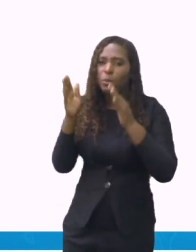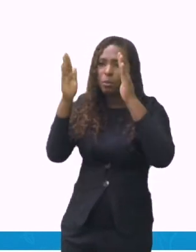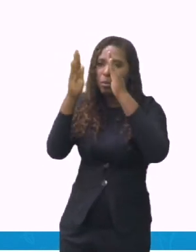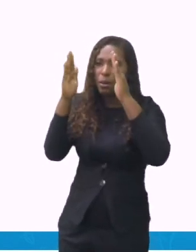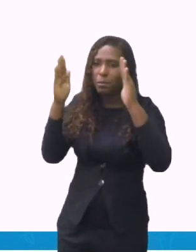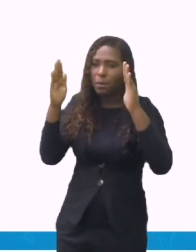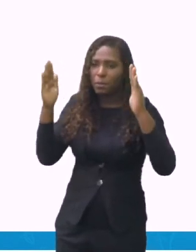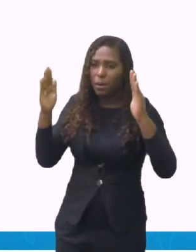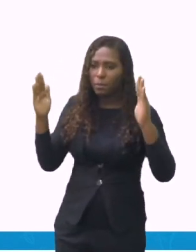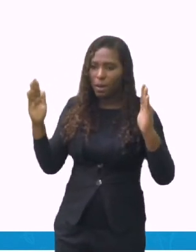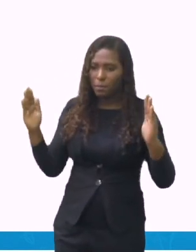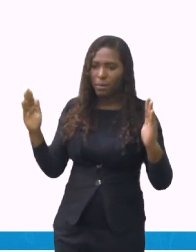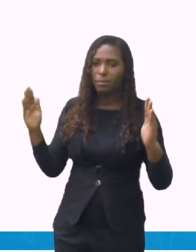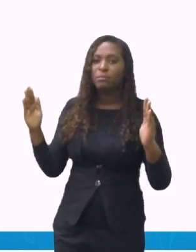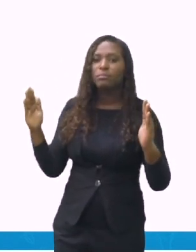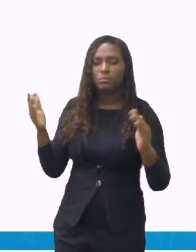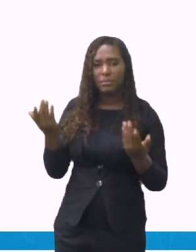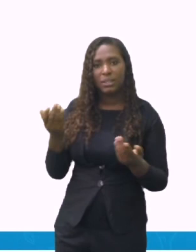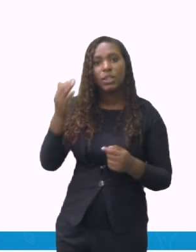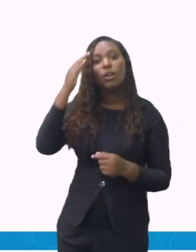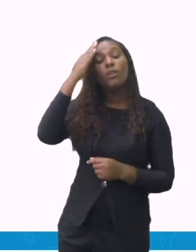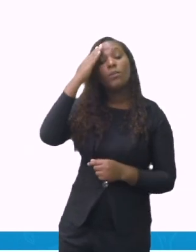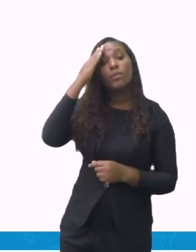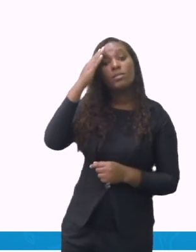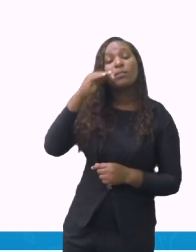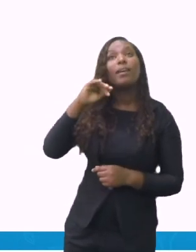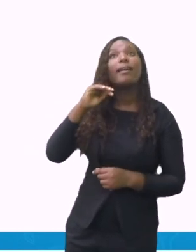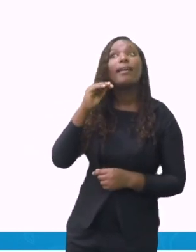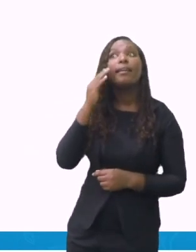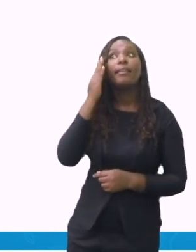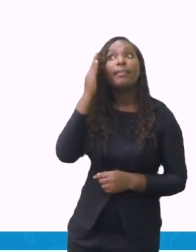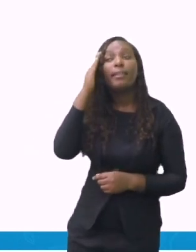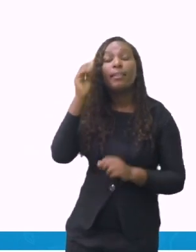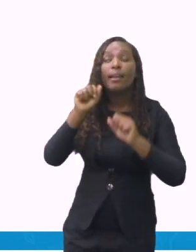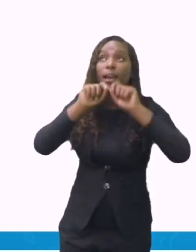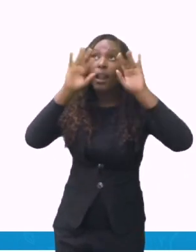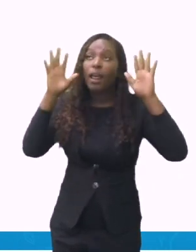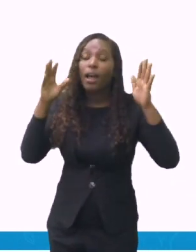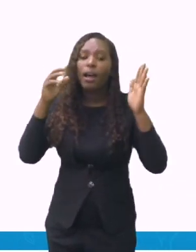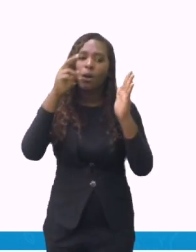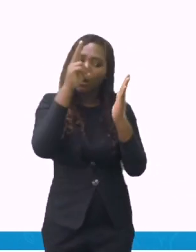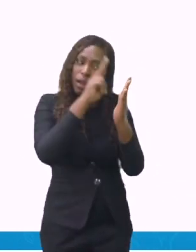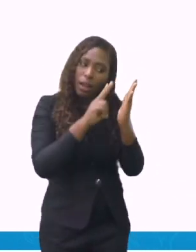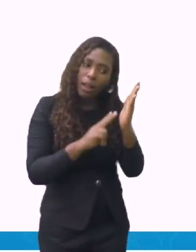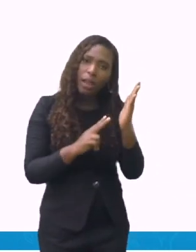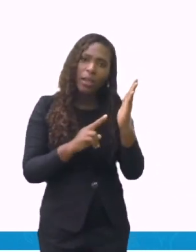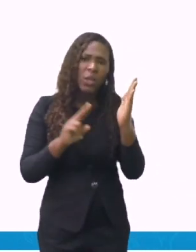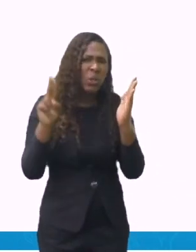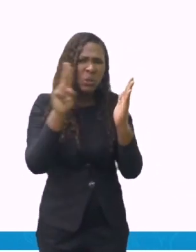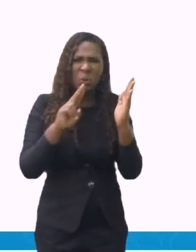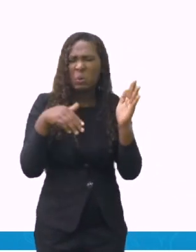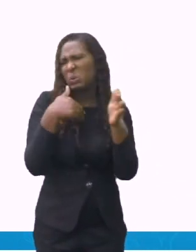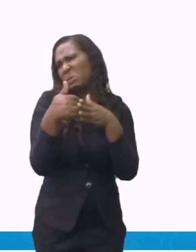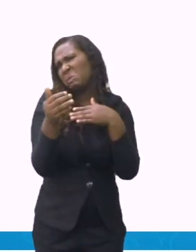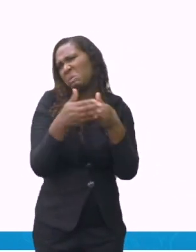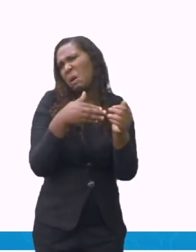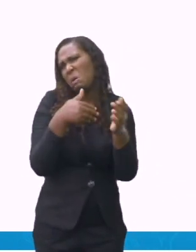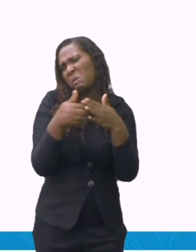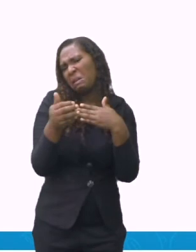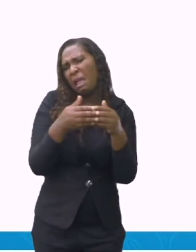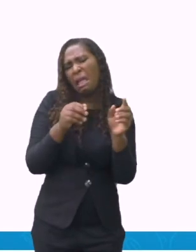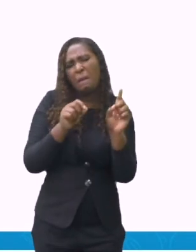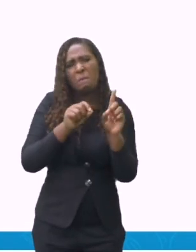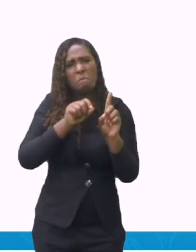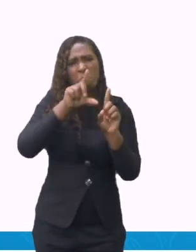qual colher está pedindo na receita. Não faça de qualquer forma. Não use qualquer medida, né? É uma xícara de chá?